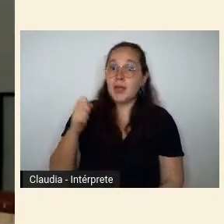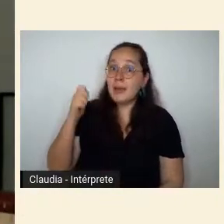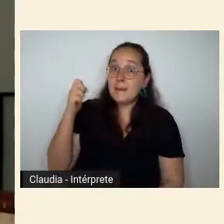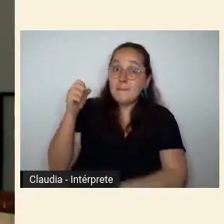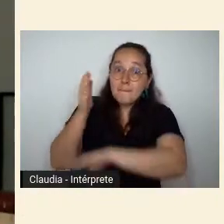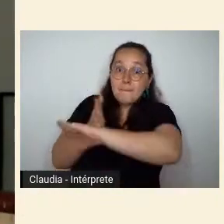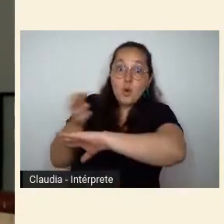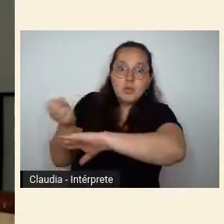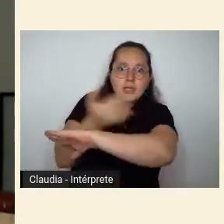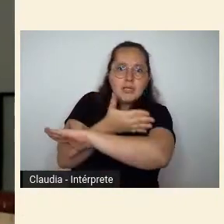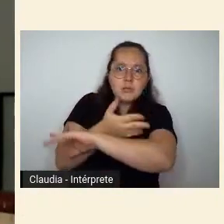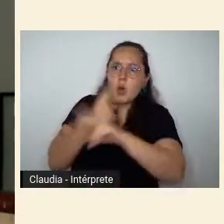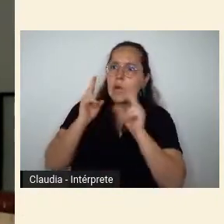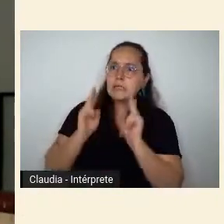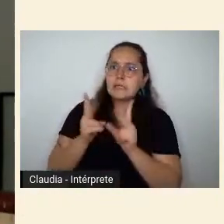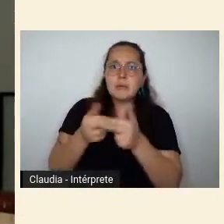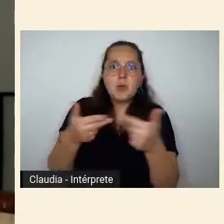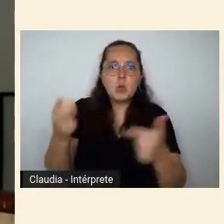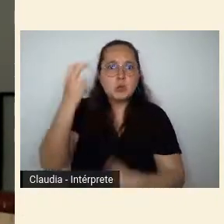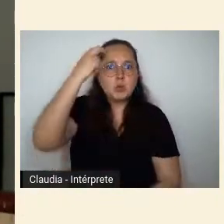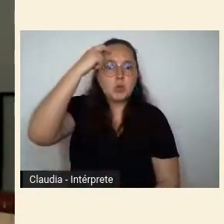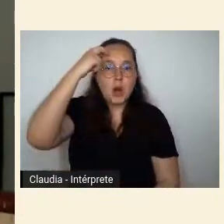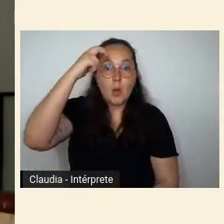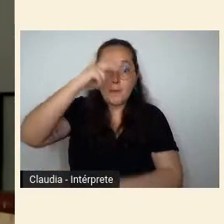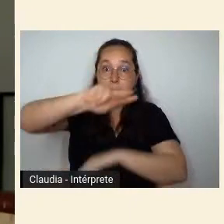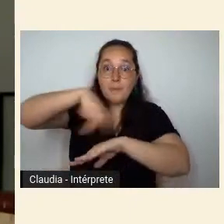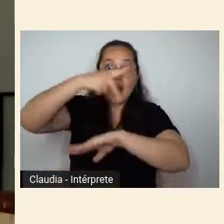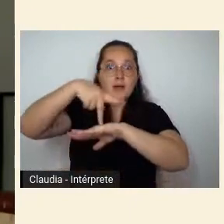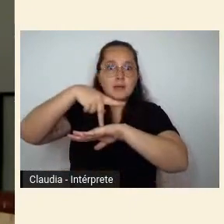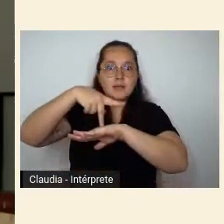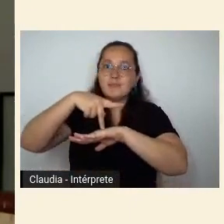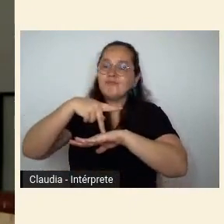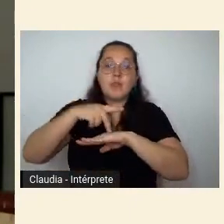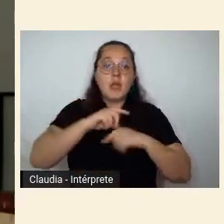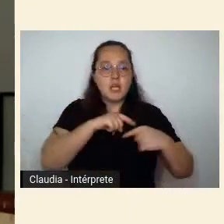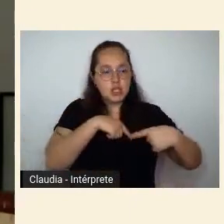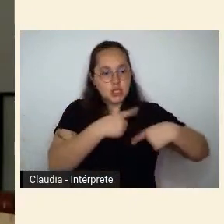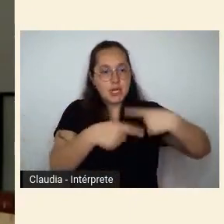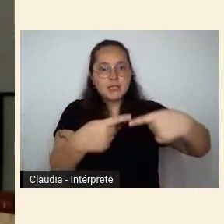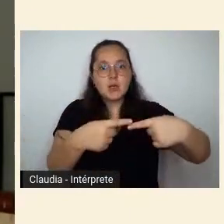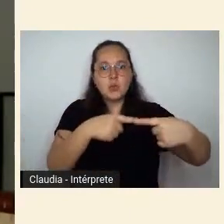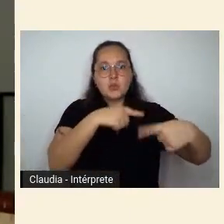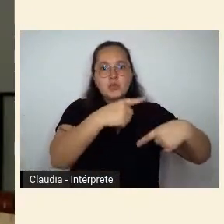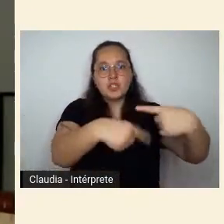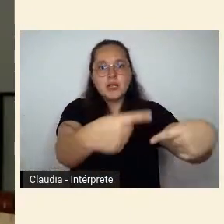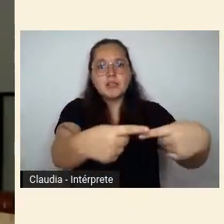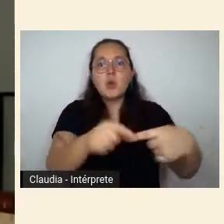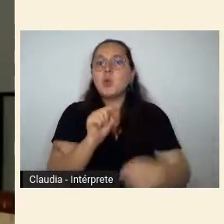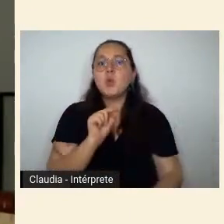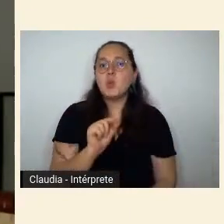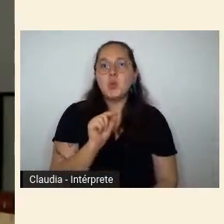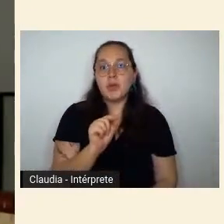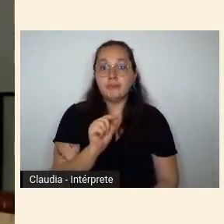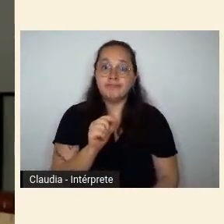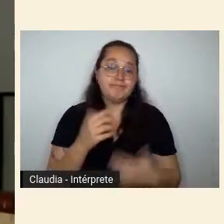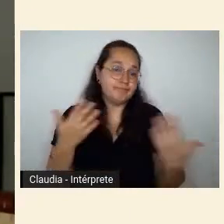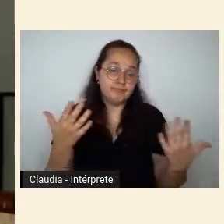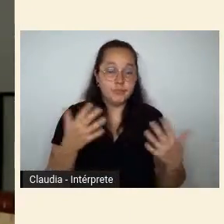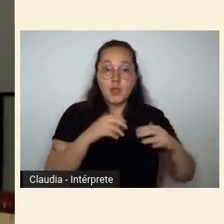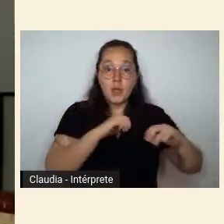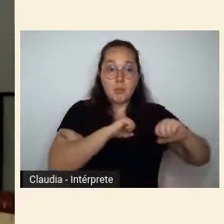culturais no país as novas gerações passaram a situá-lo como história sai o movimento entra o evento